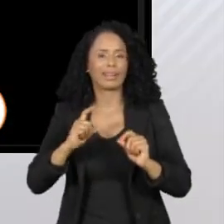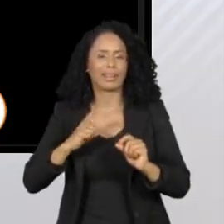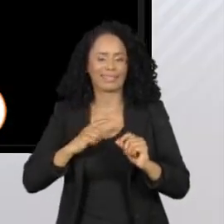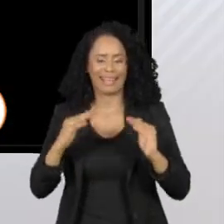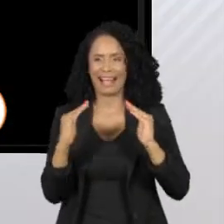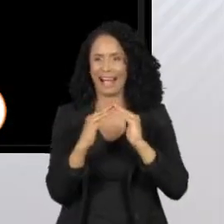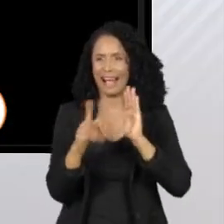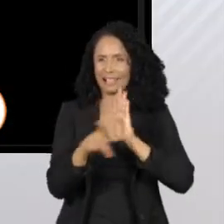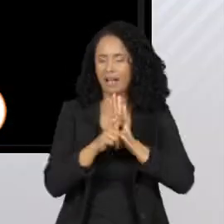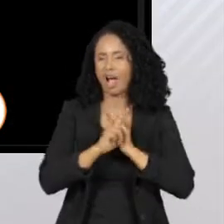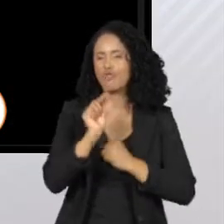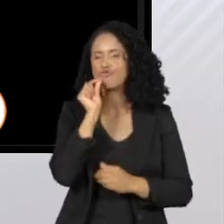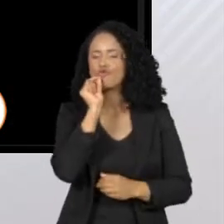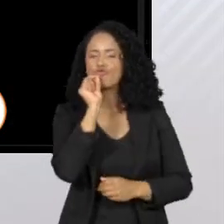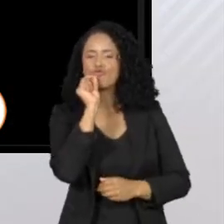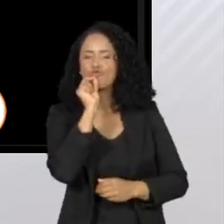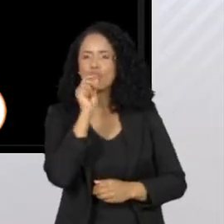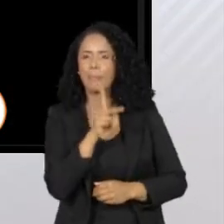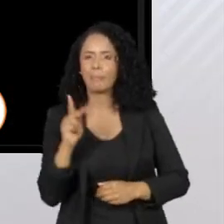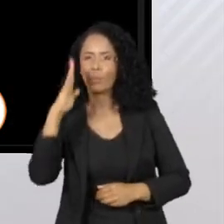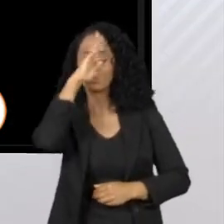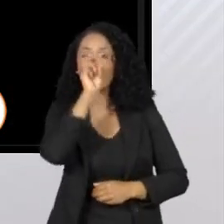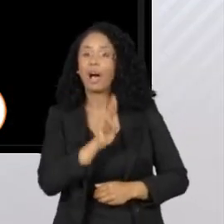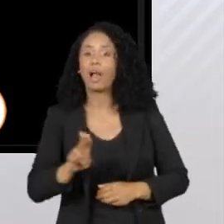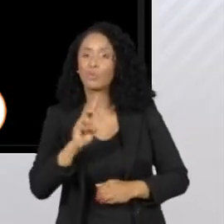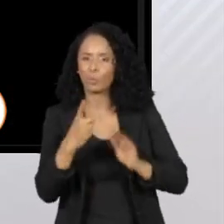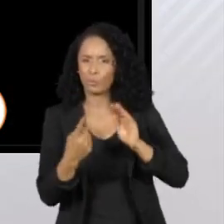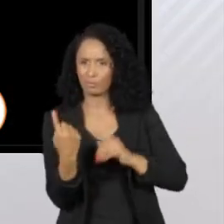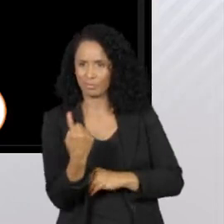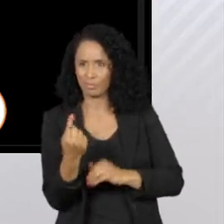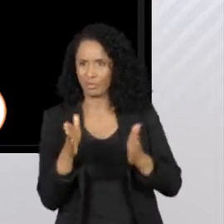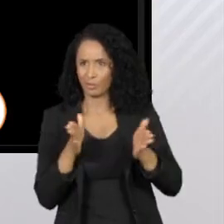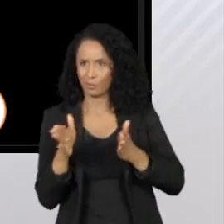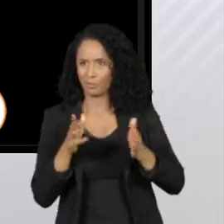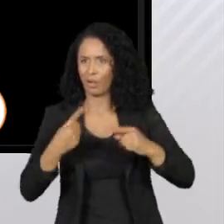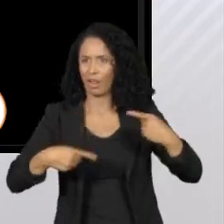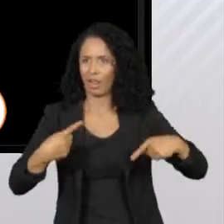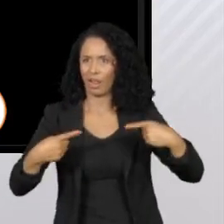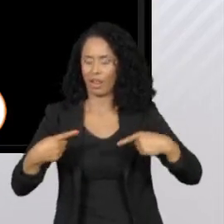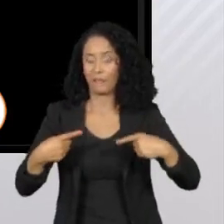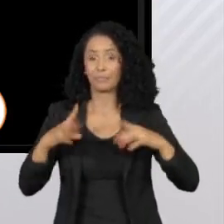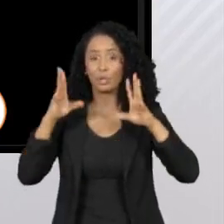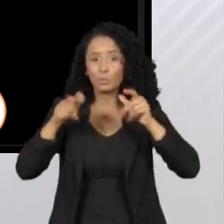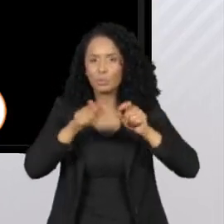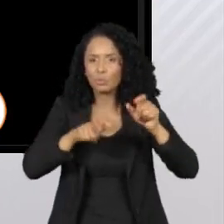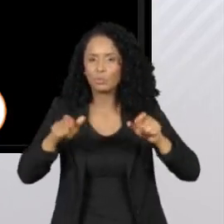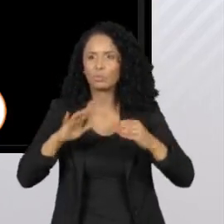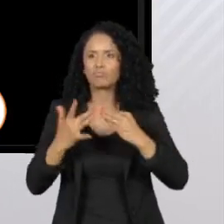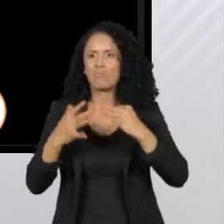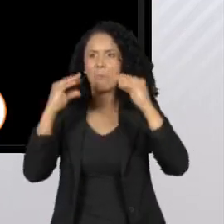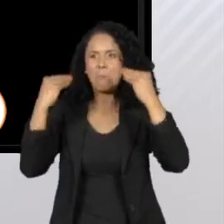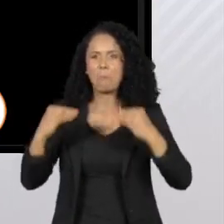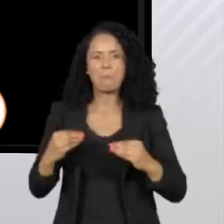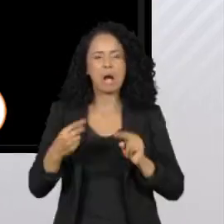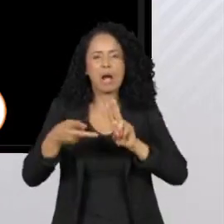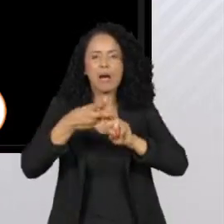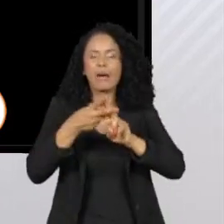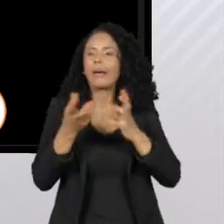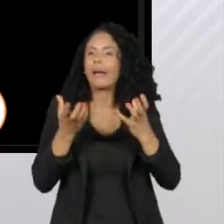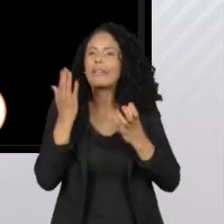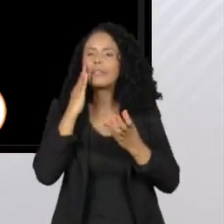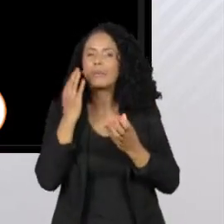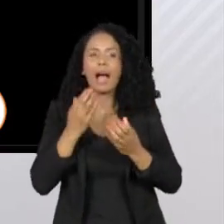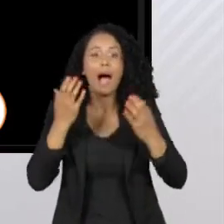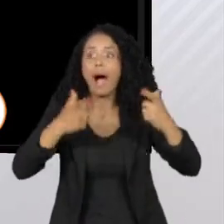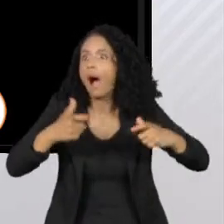Maconha, termo usado por Bolsonaro ainda no primeiro bloco do debate. Os internautas compartilharam tweets querendo saber afinal